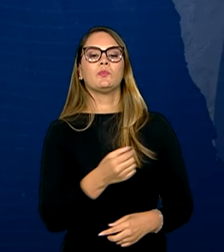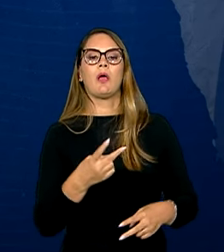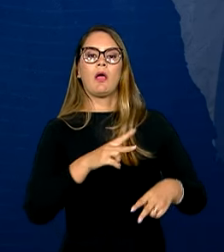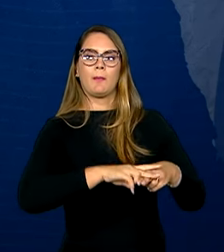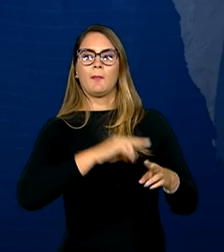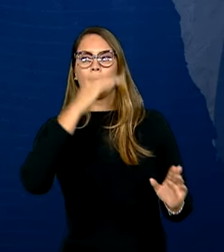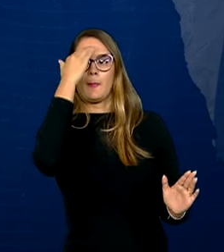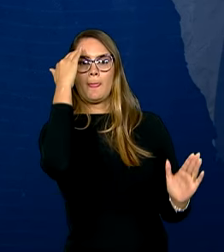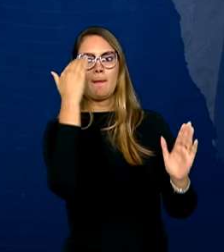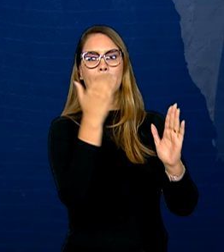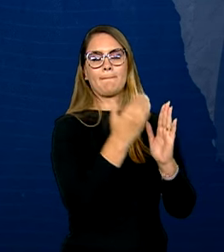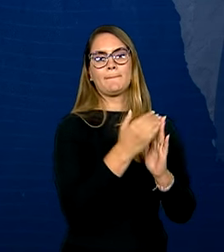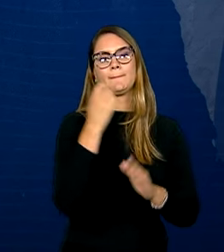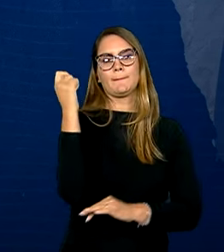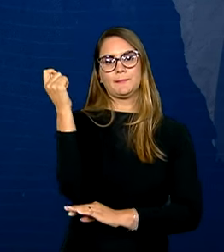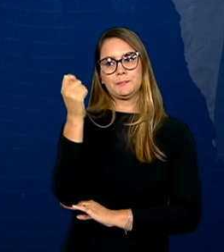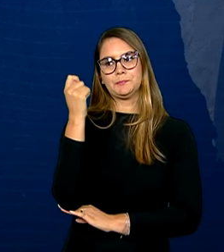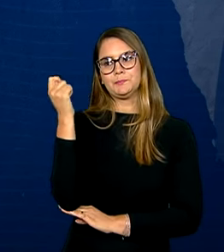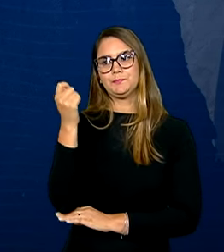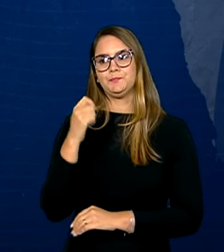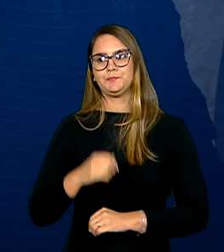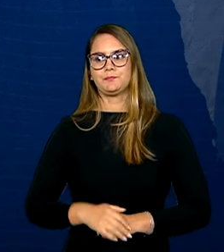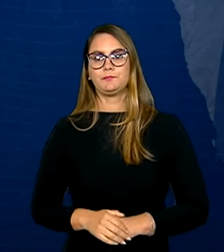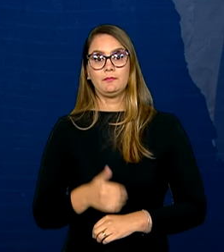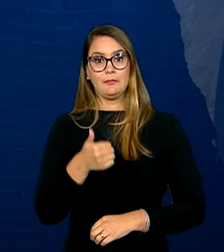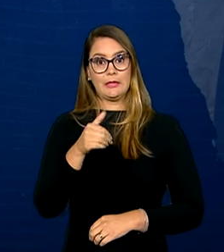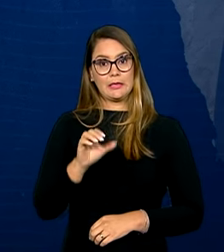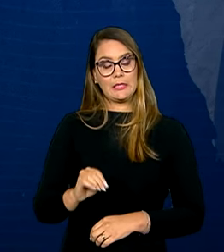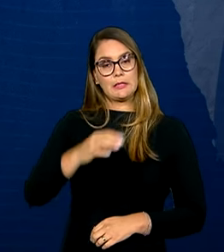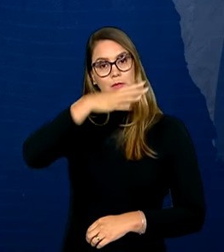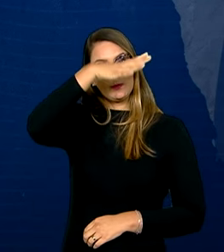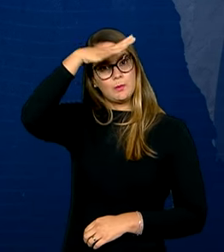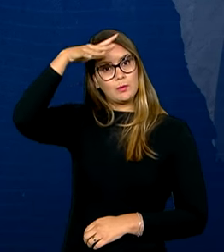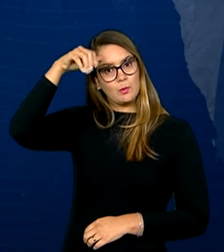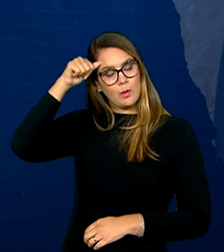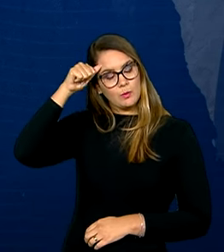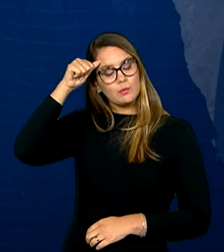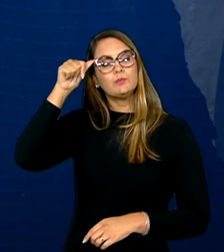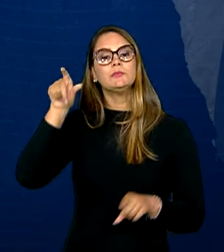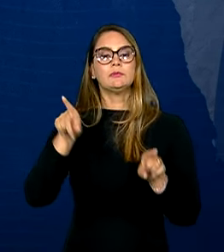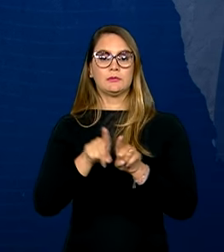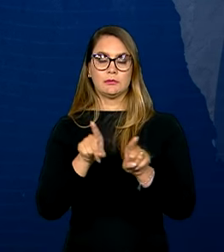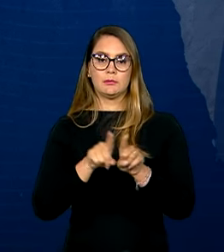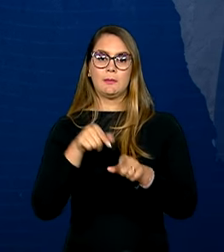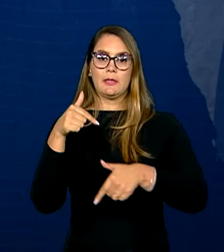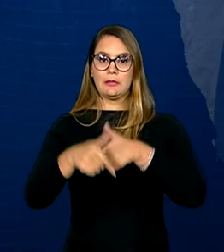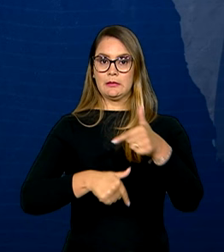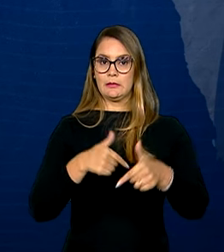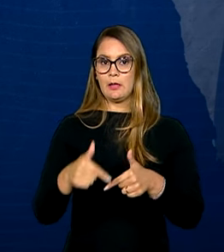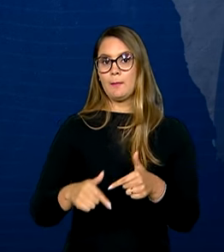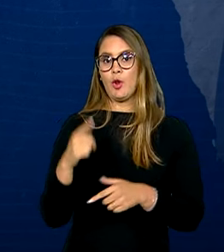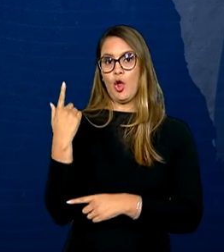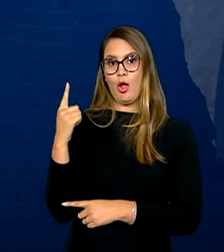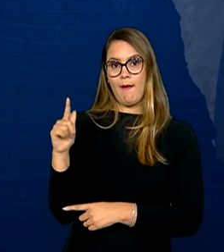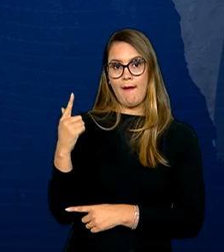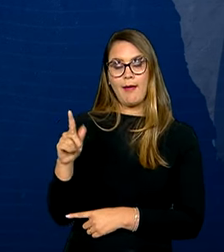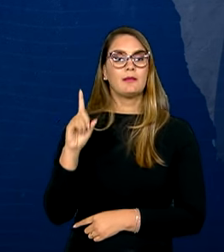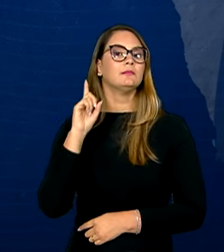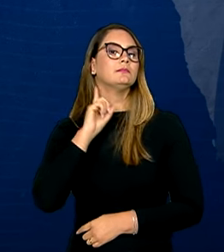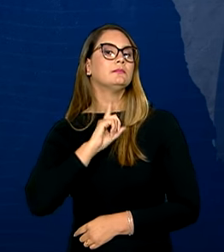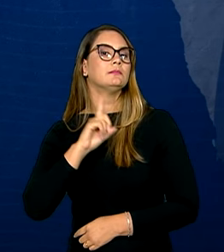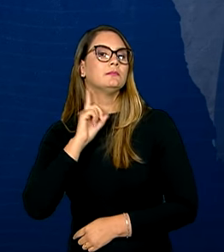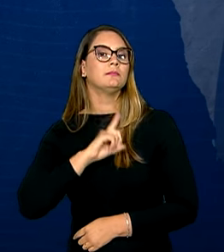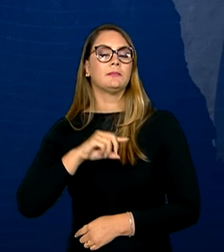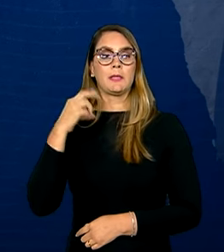foram cumpridos no Rio Grande do Sul, 10 no Mato Grosso. E a operação também agiu nos estados de Goiás, Minas